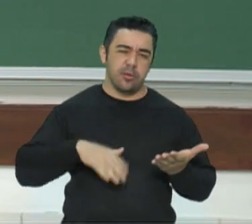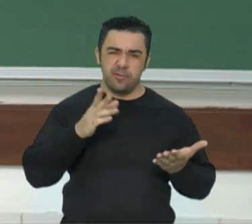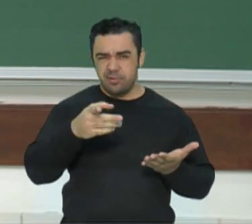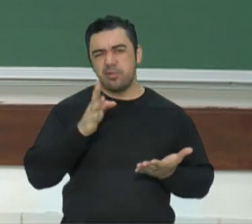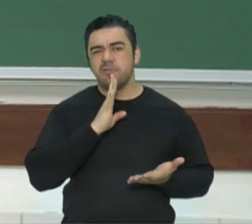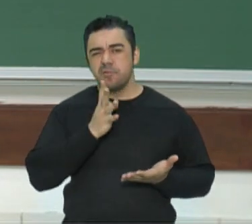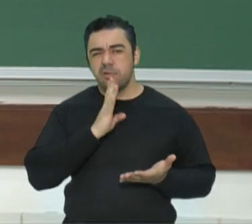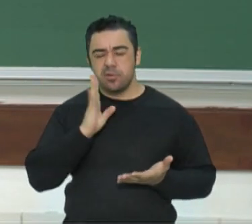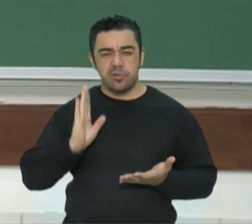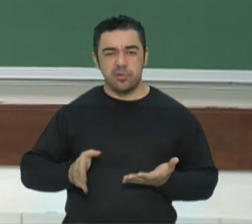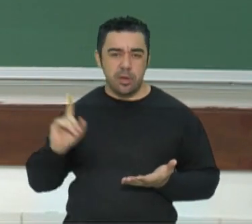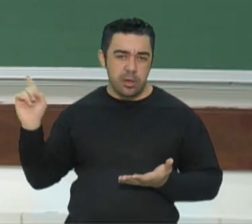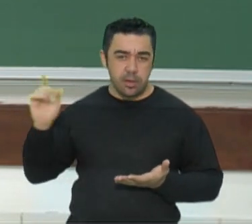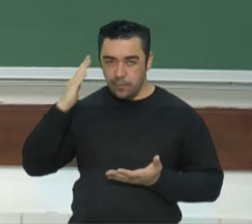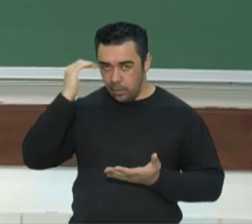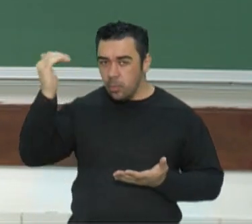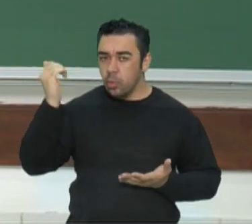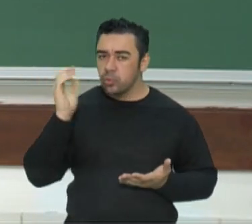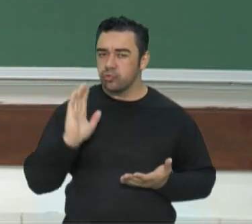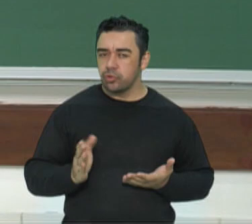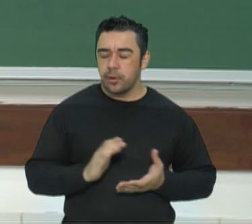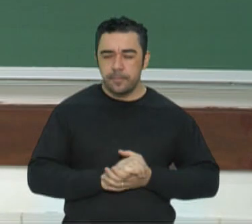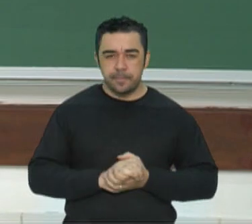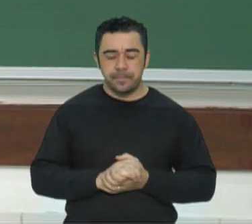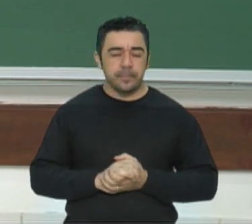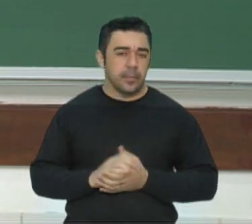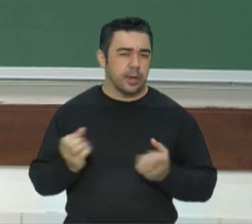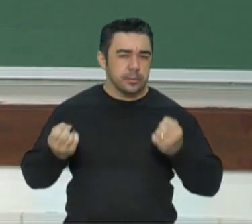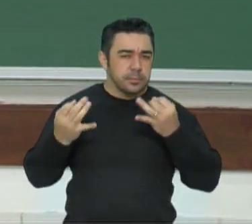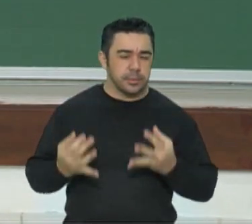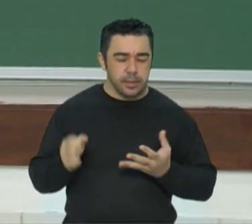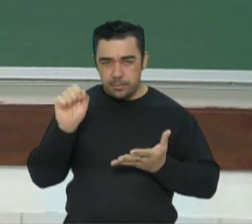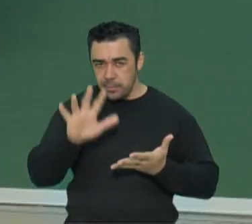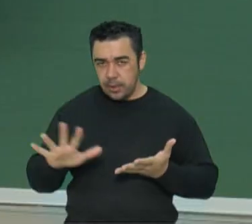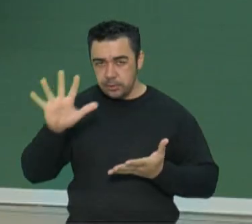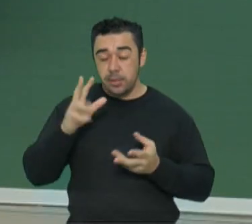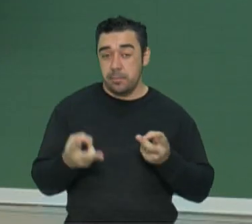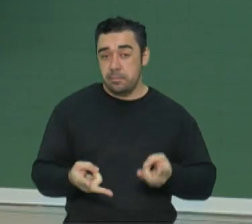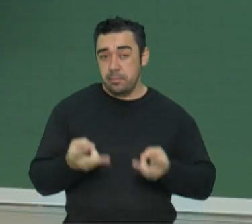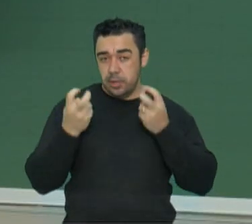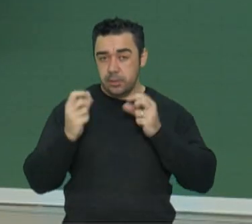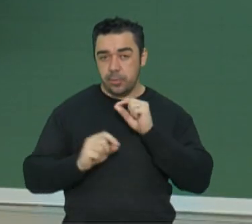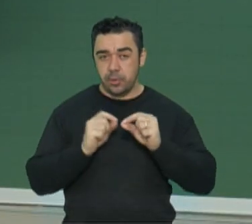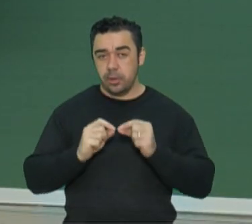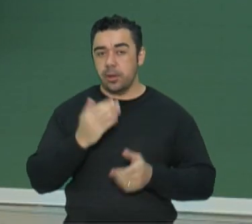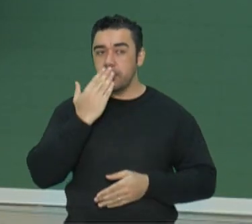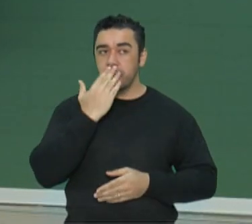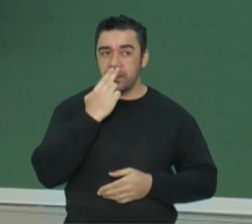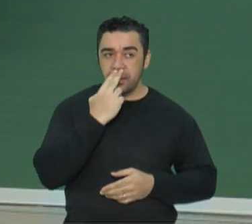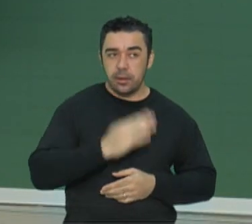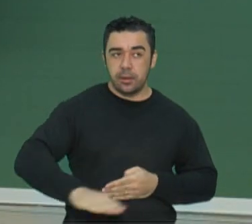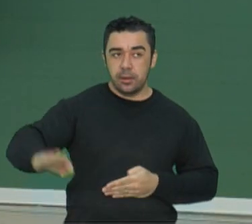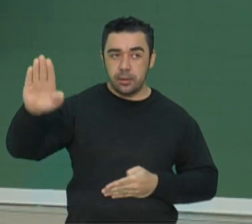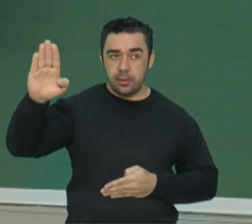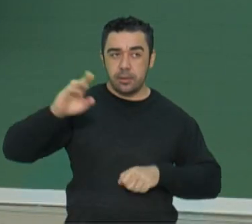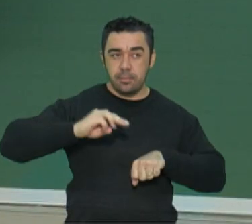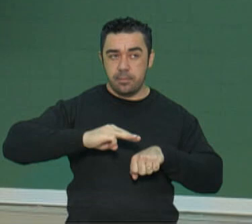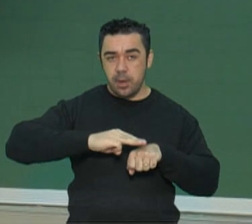os conhece. São personagens famosos. Então, descrevendo a imagem, você percebe Adolf Hitler, de marrom,